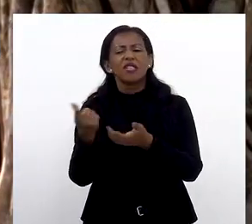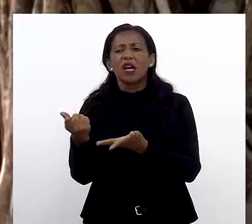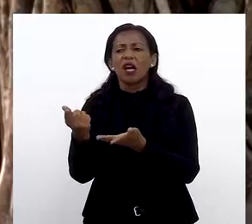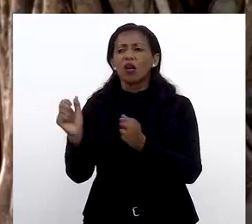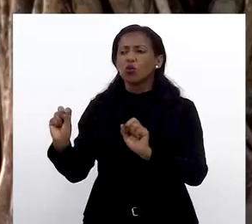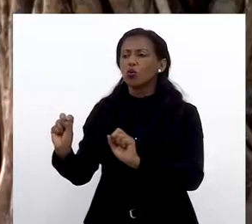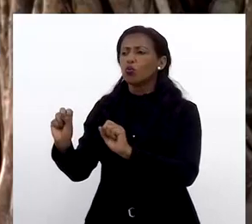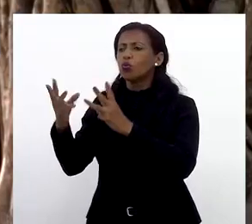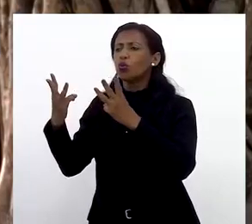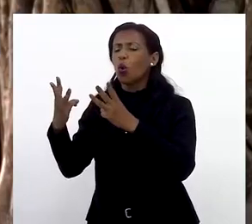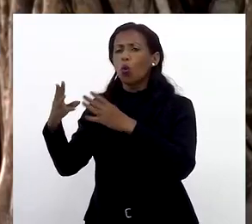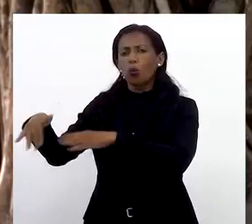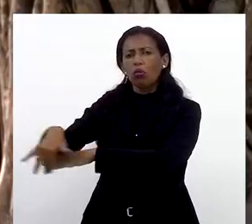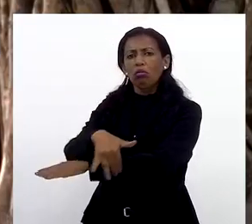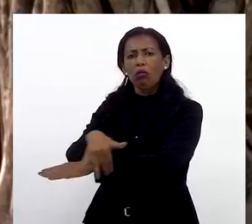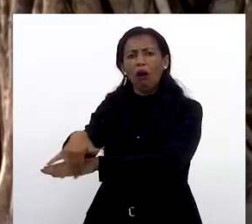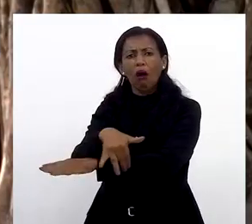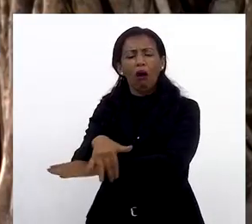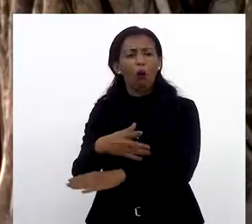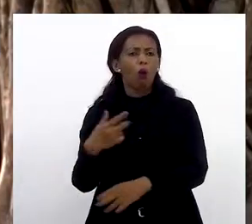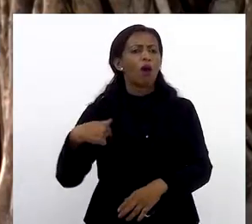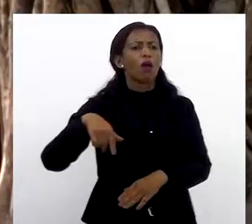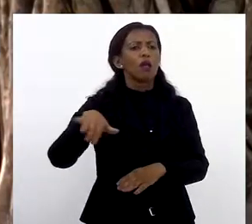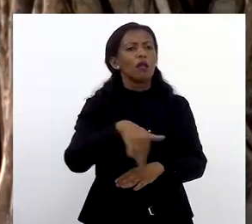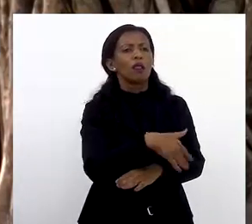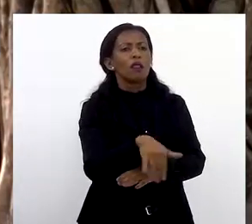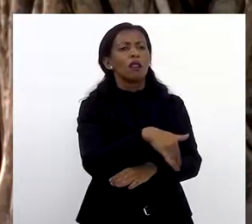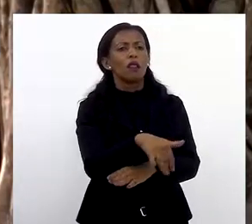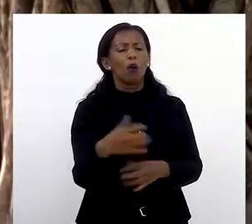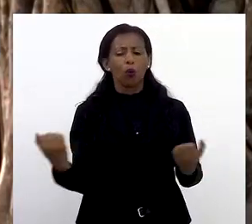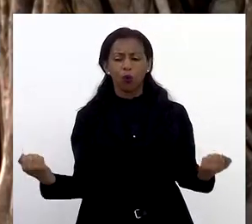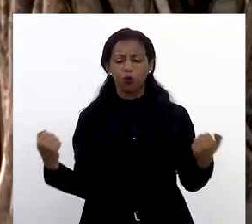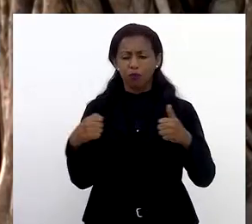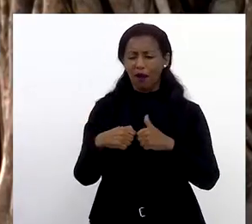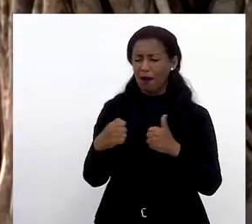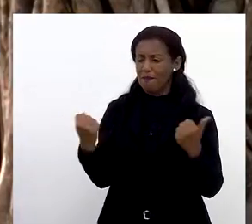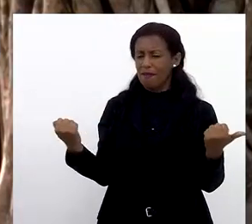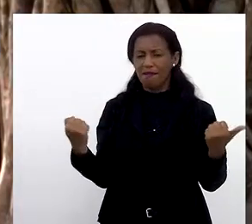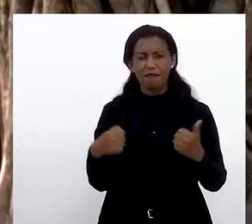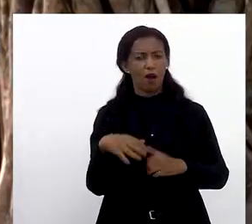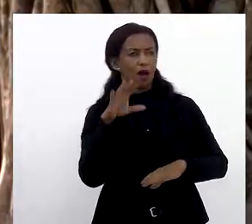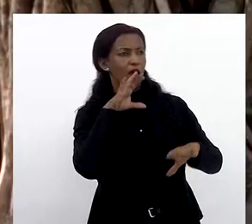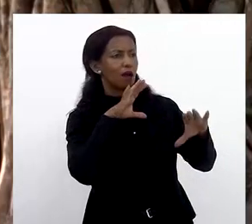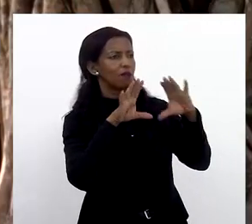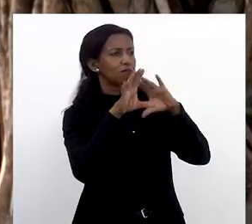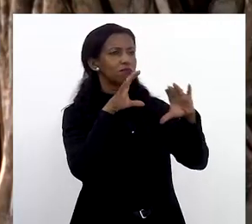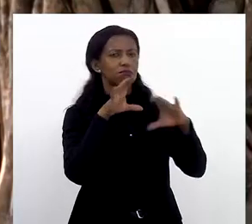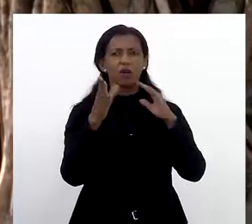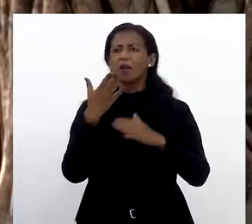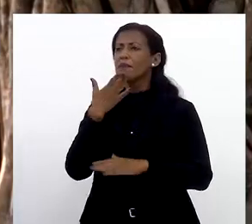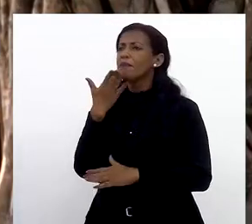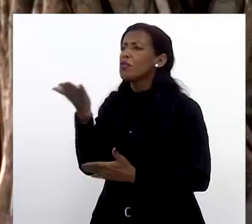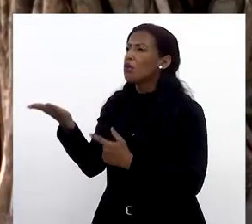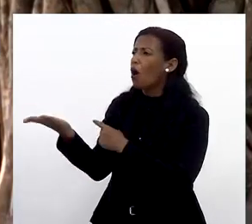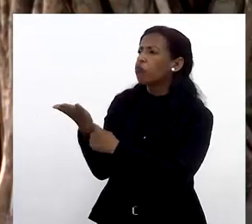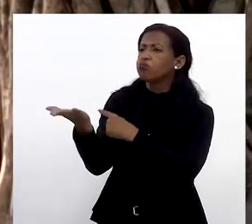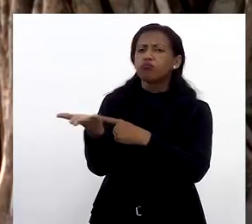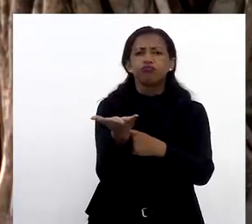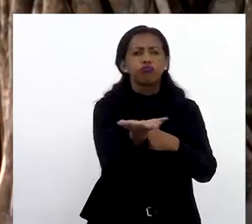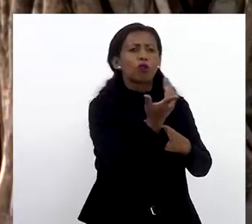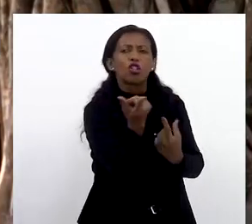shows na rua, ele recolhia donativos na rua, saía pelas ruas de Miguel Pereira com a sanfona dele cantando,